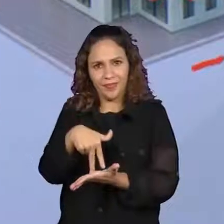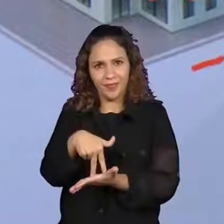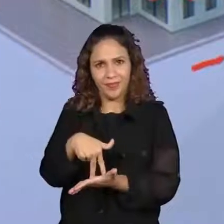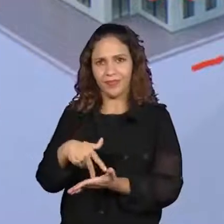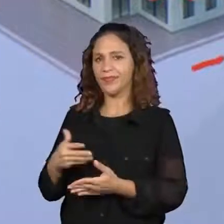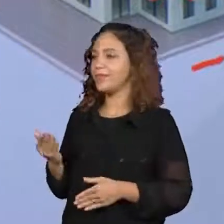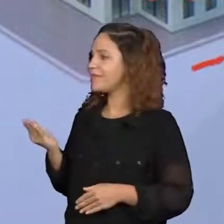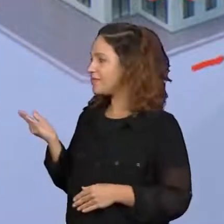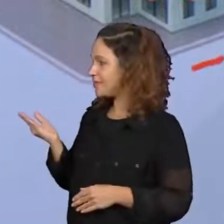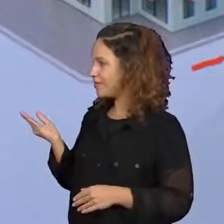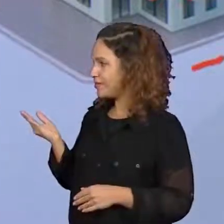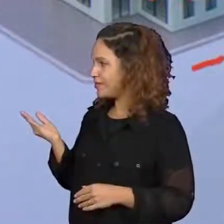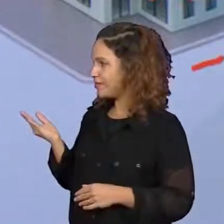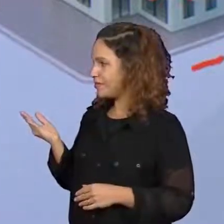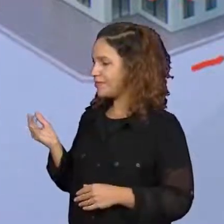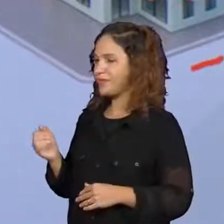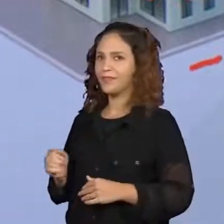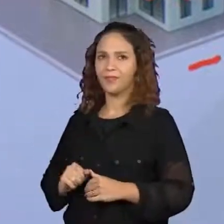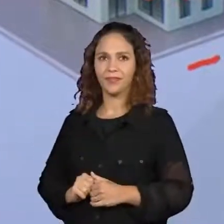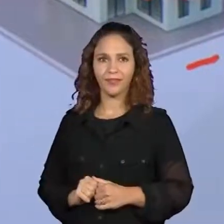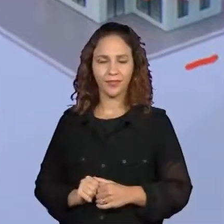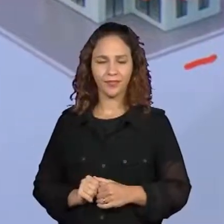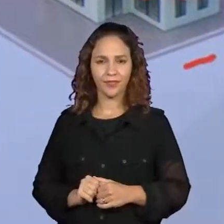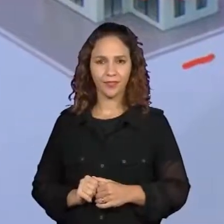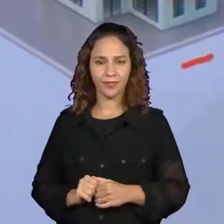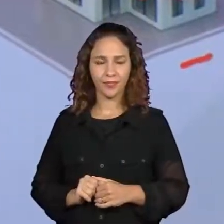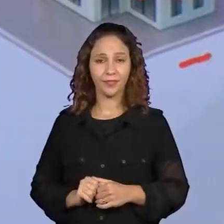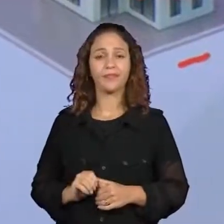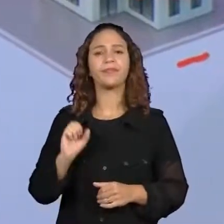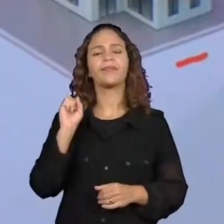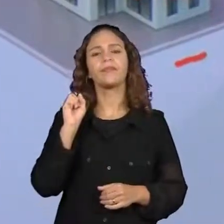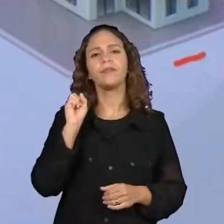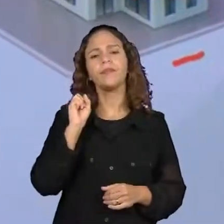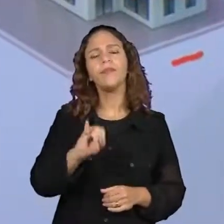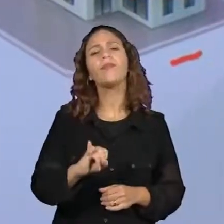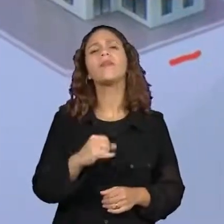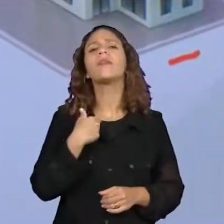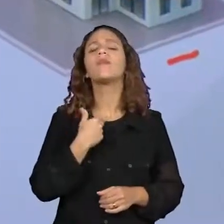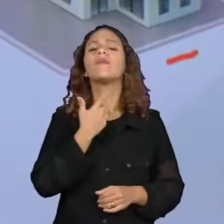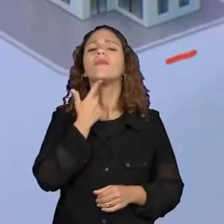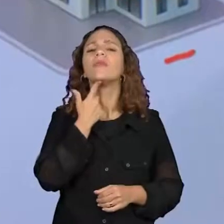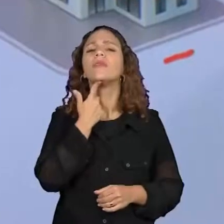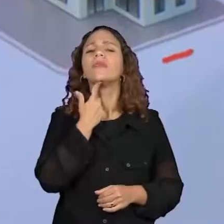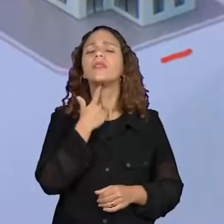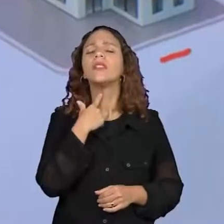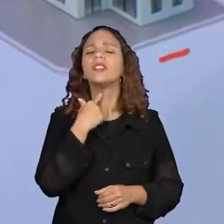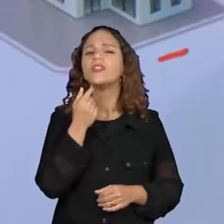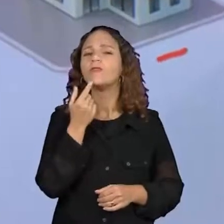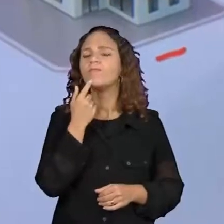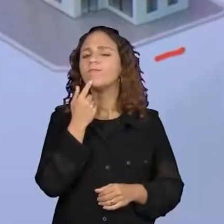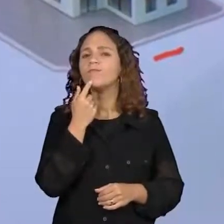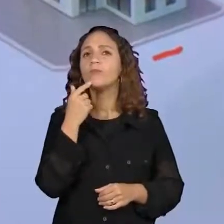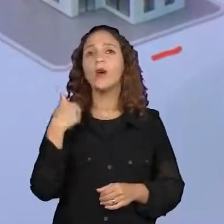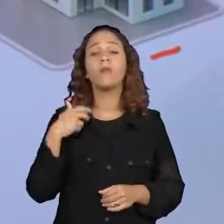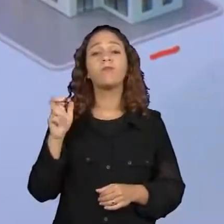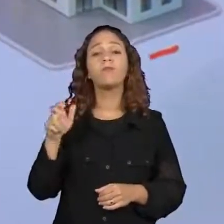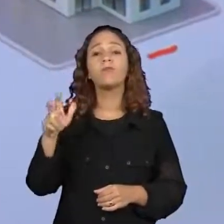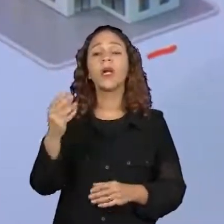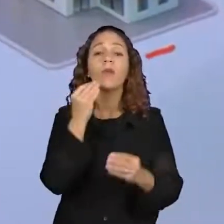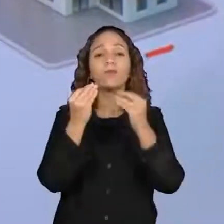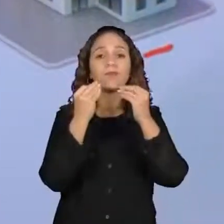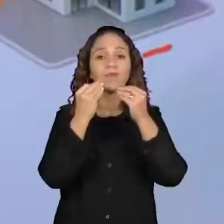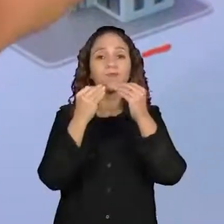Prô marcou um X. E se eu quero ir lá para aquela lanchonete,